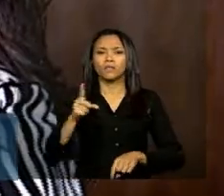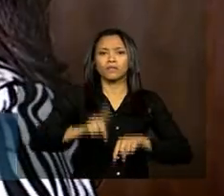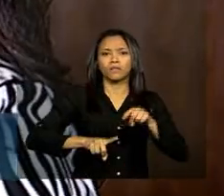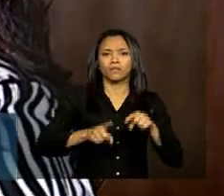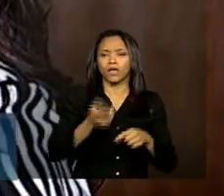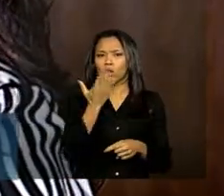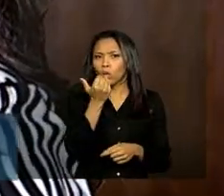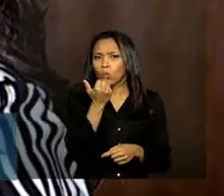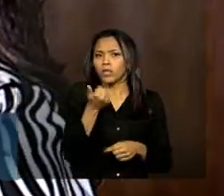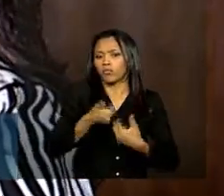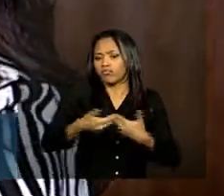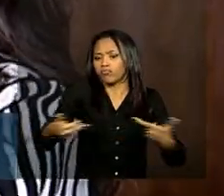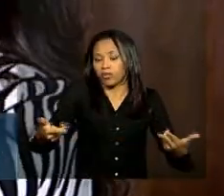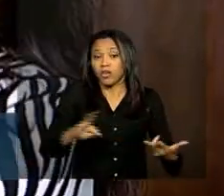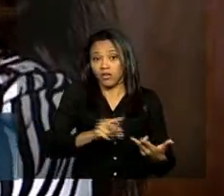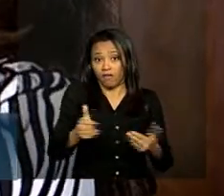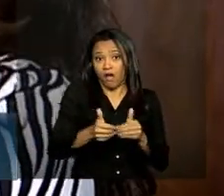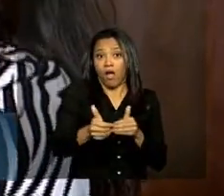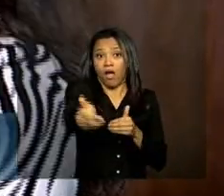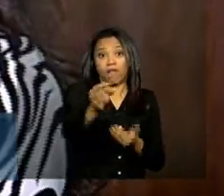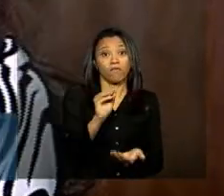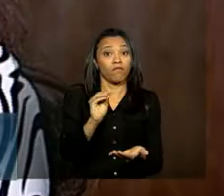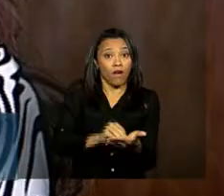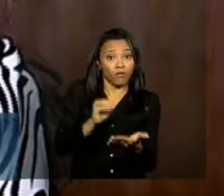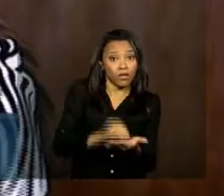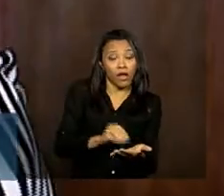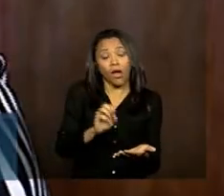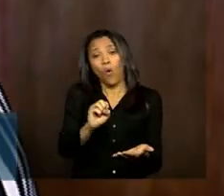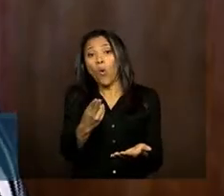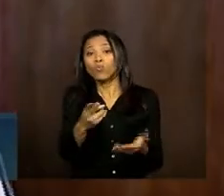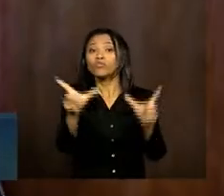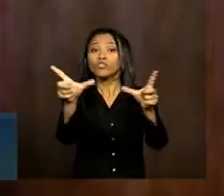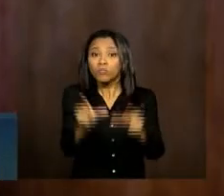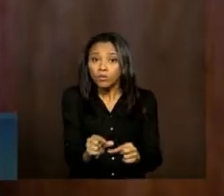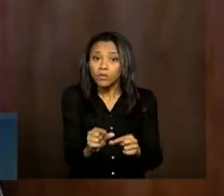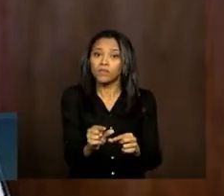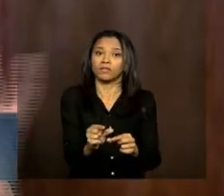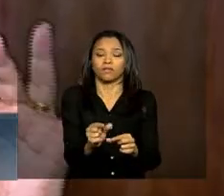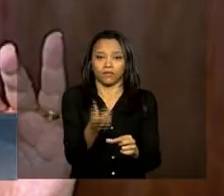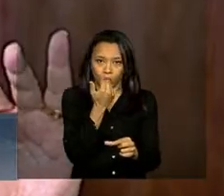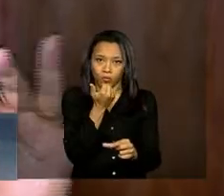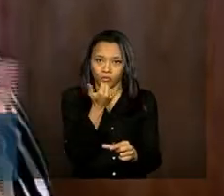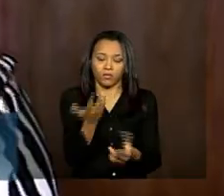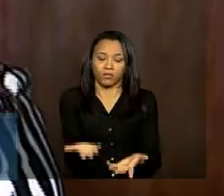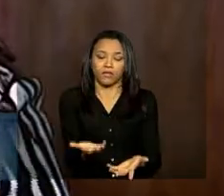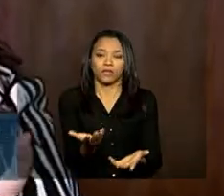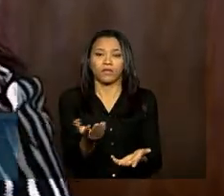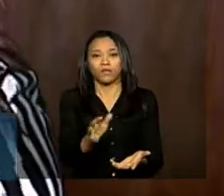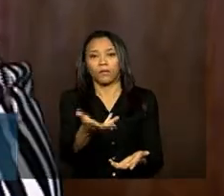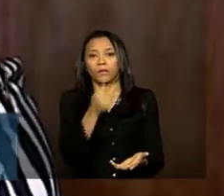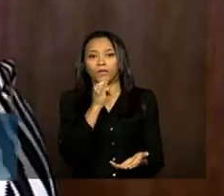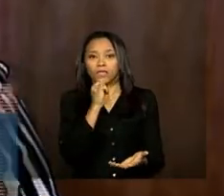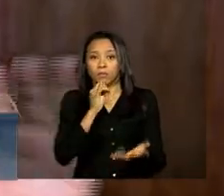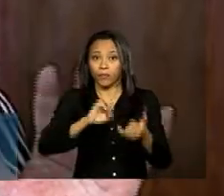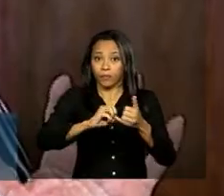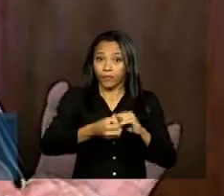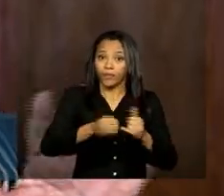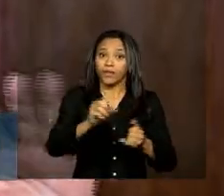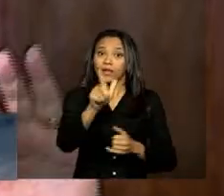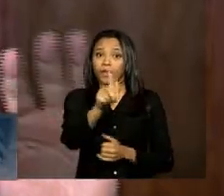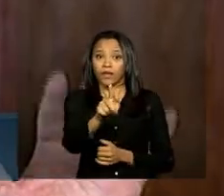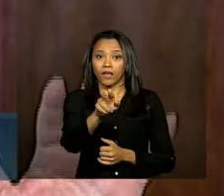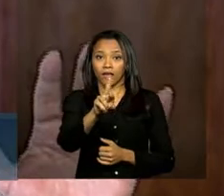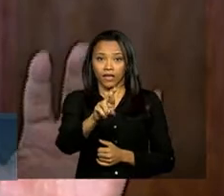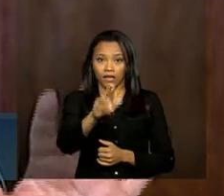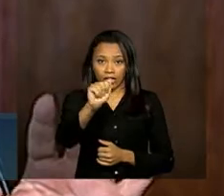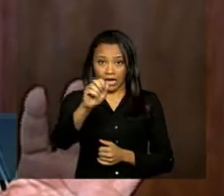poderão faltar a mesa ou não faltar mas diminuir grãos grãos não vai haver problema